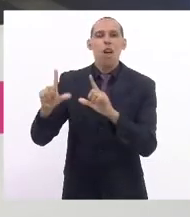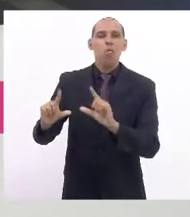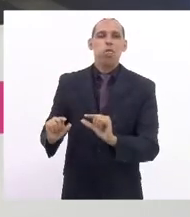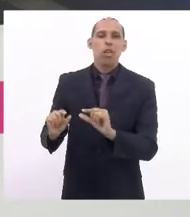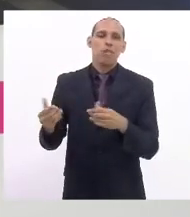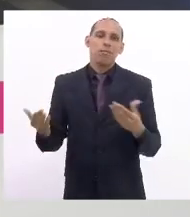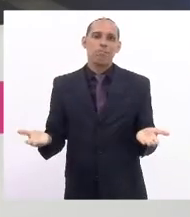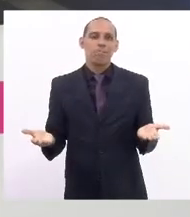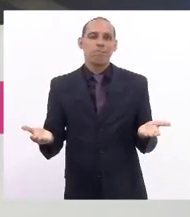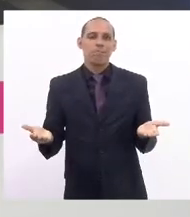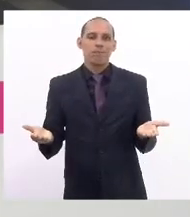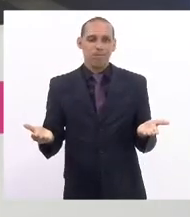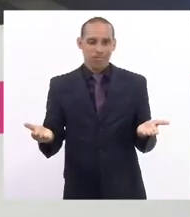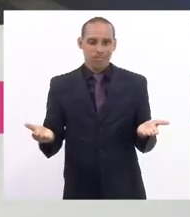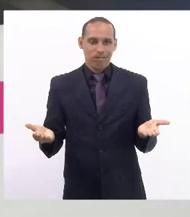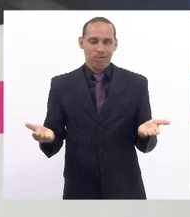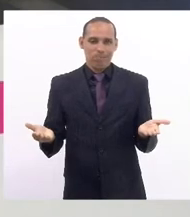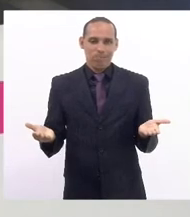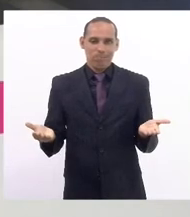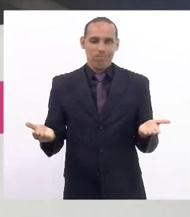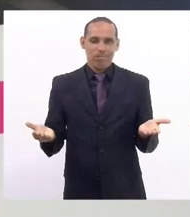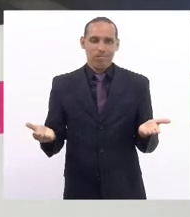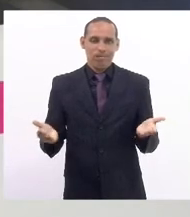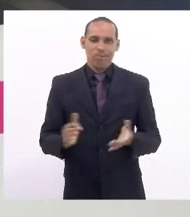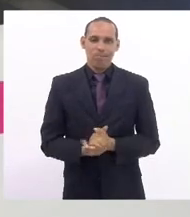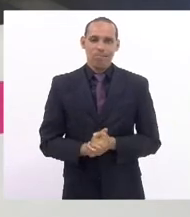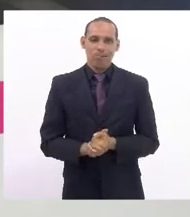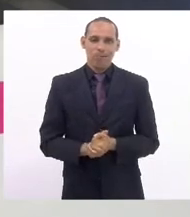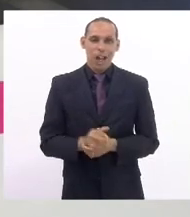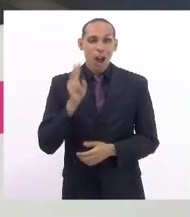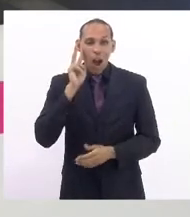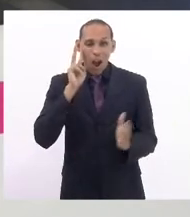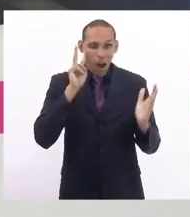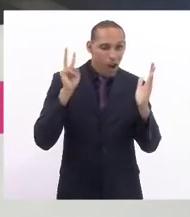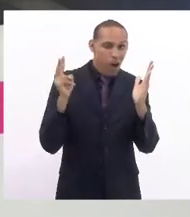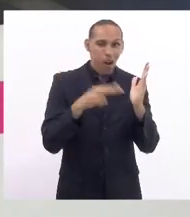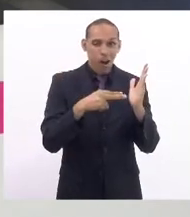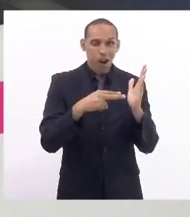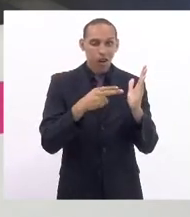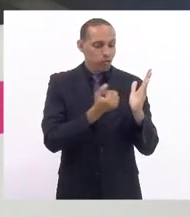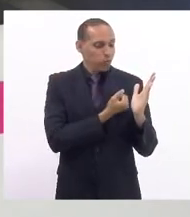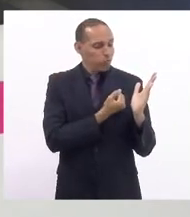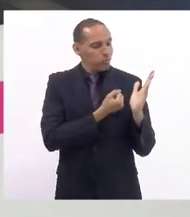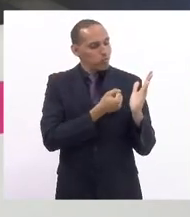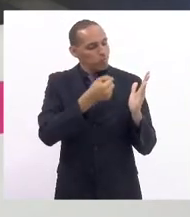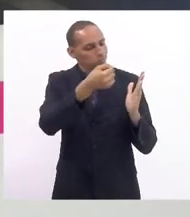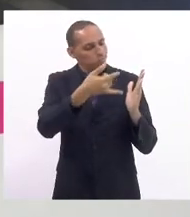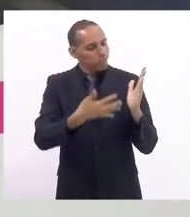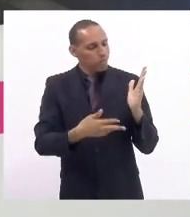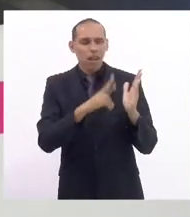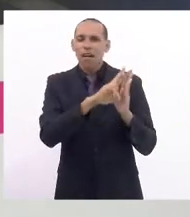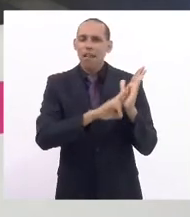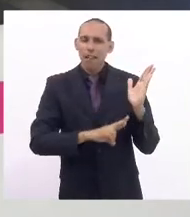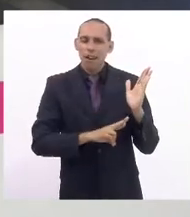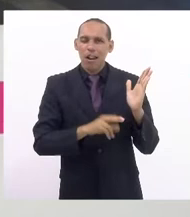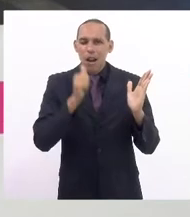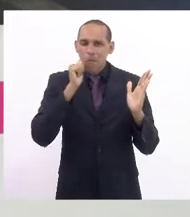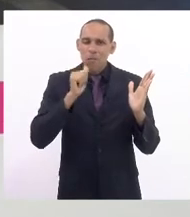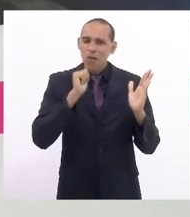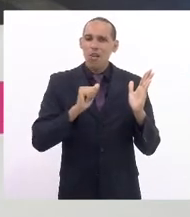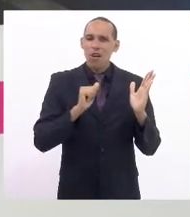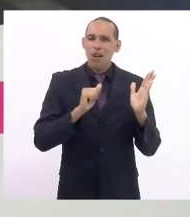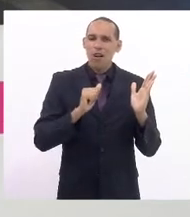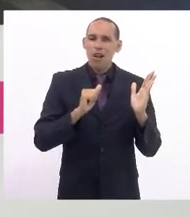ou seja a gente olha para os números e vê que a taxa de desocupação das mulheres no Rio de